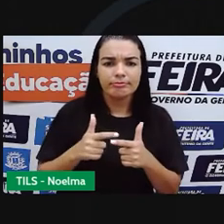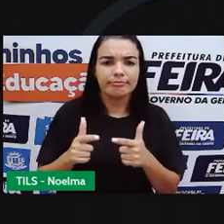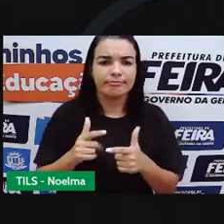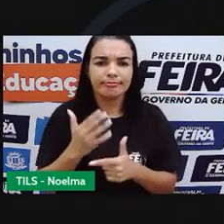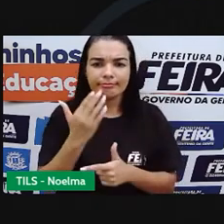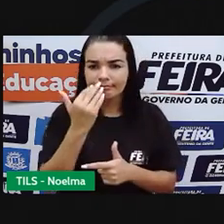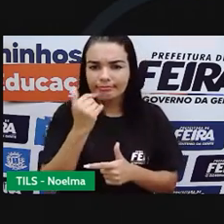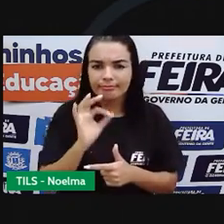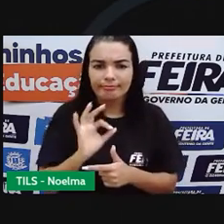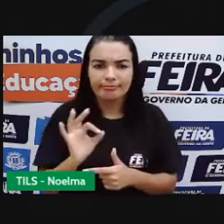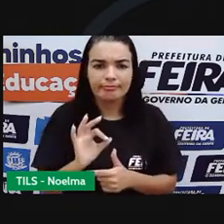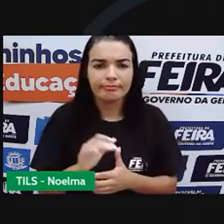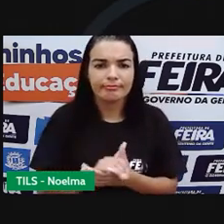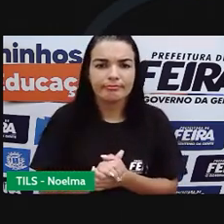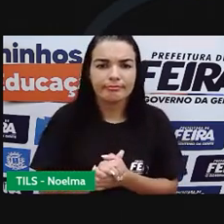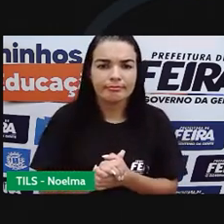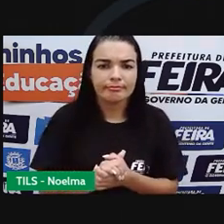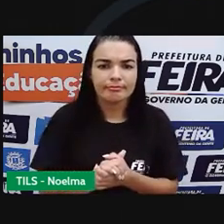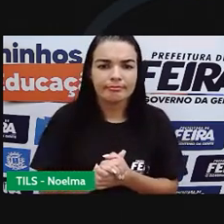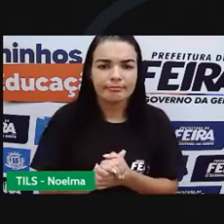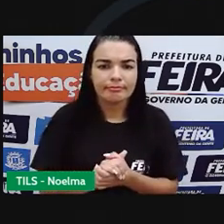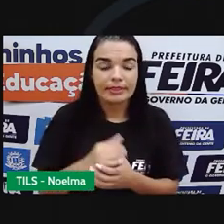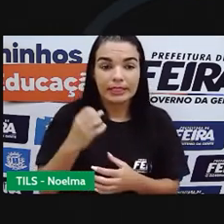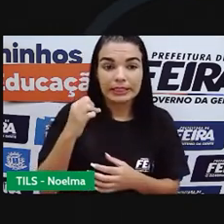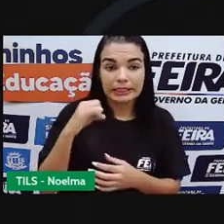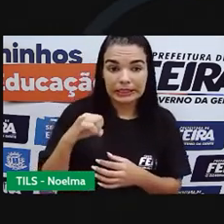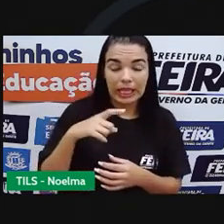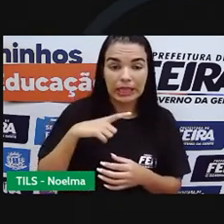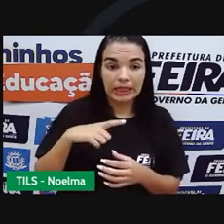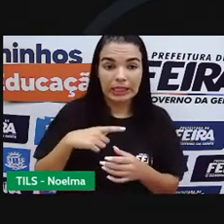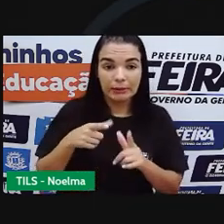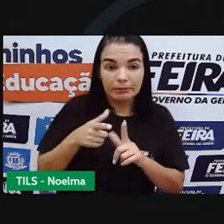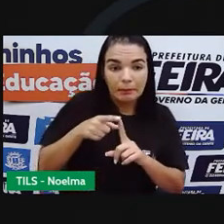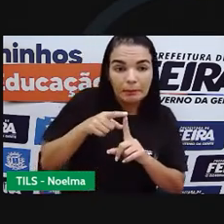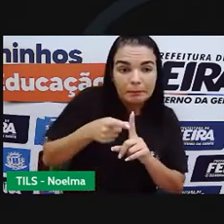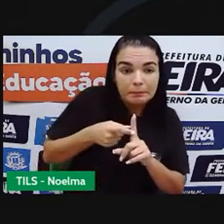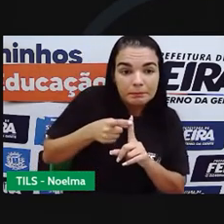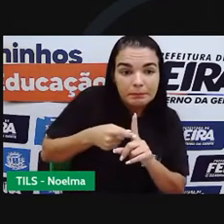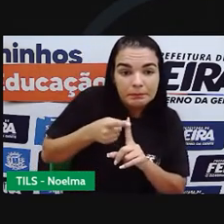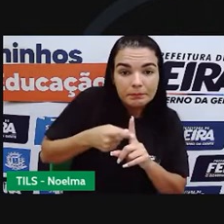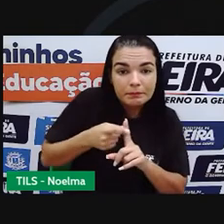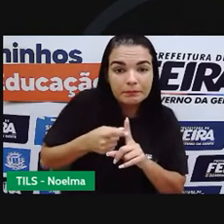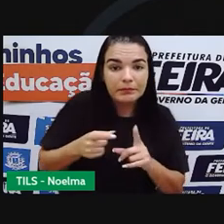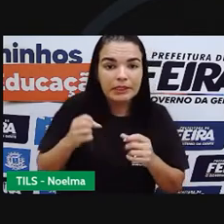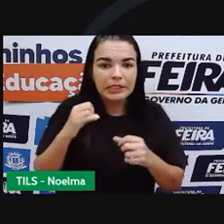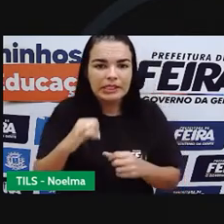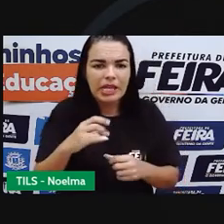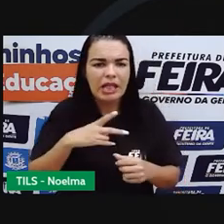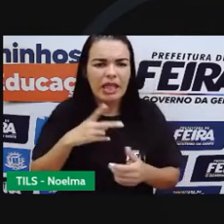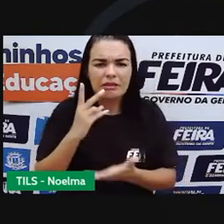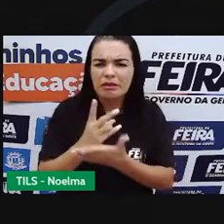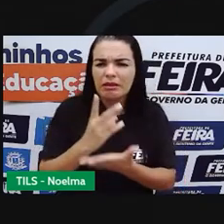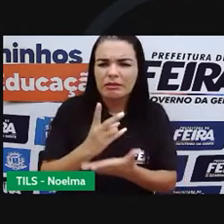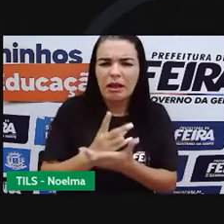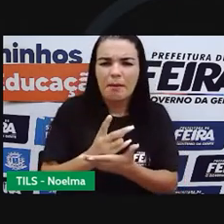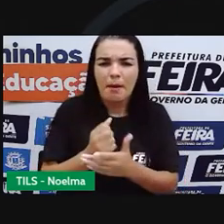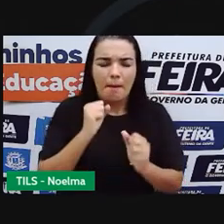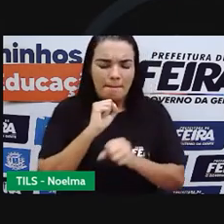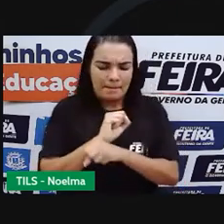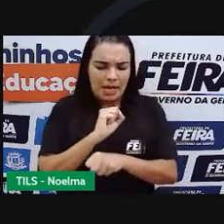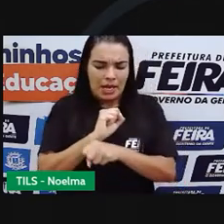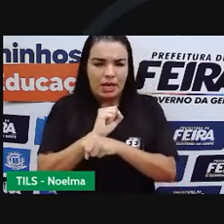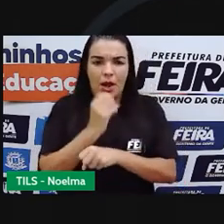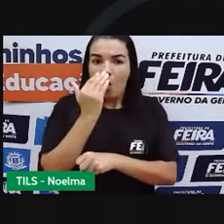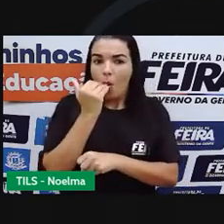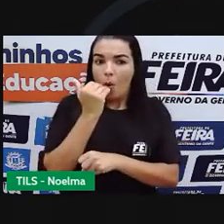Eu queria estar sempre aquele vagrinho perfeito. Eu queria estar vagrinho perfeito. Mesmo com a dieta eu estava só mantendo aquele peso, mas aí eu queria perder mais.